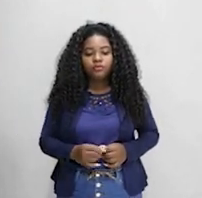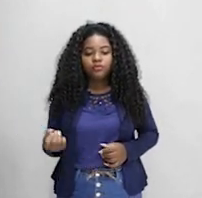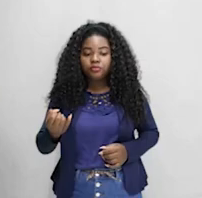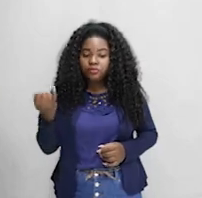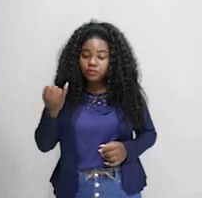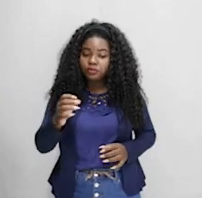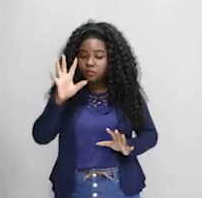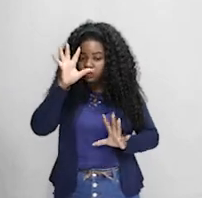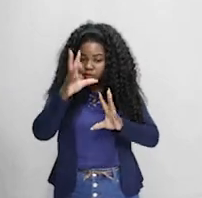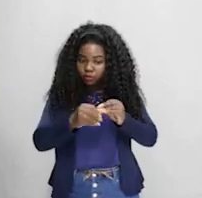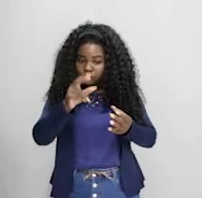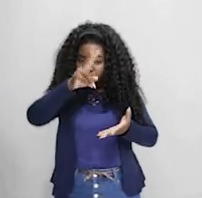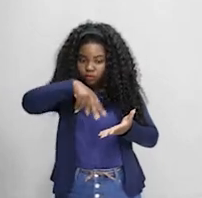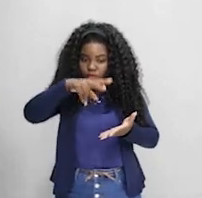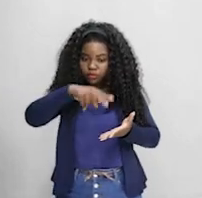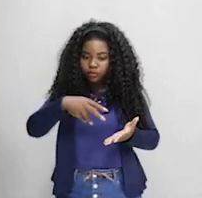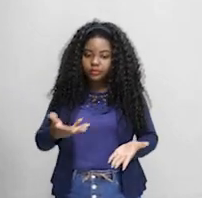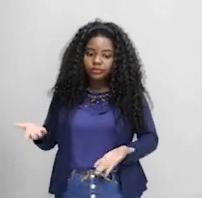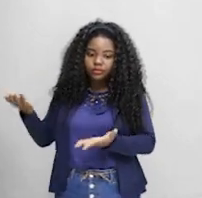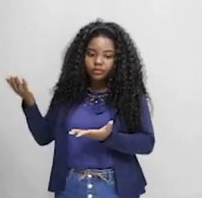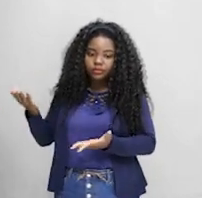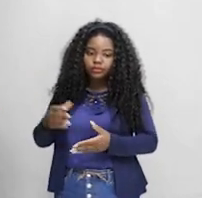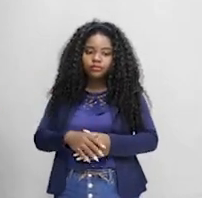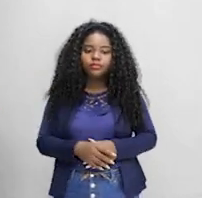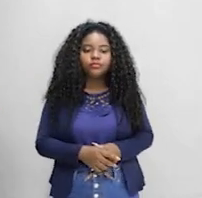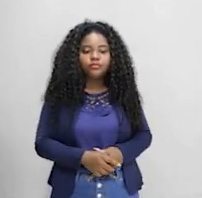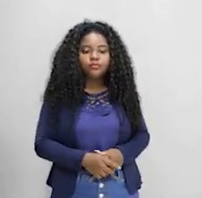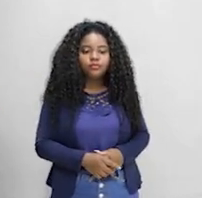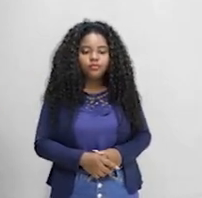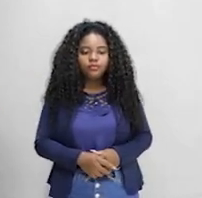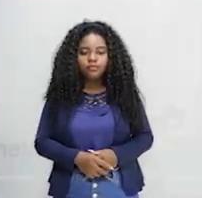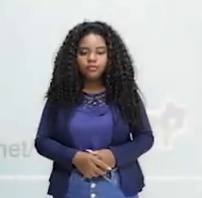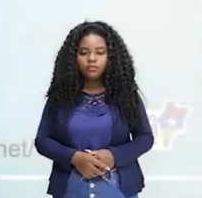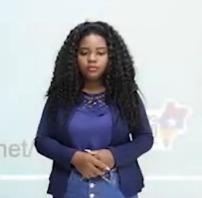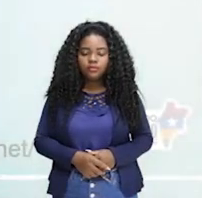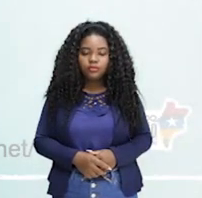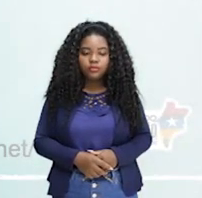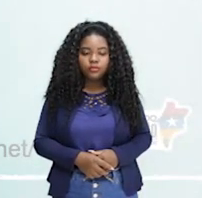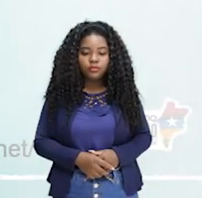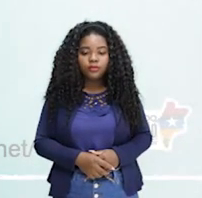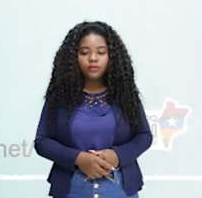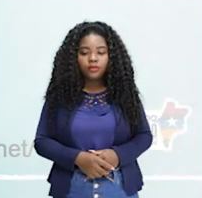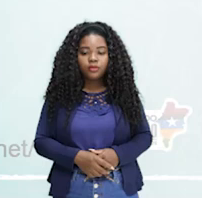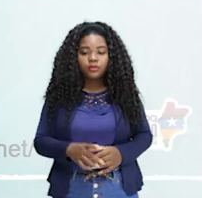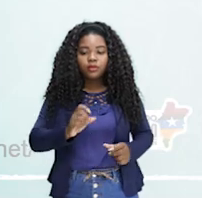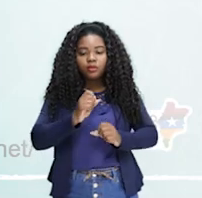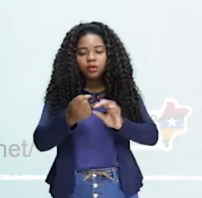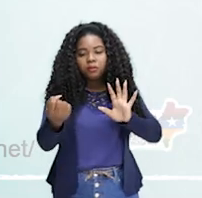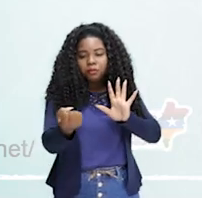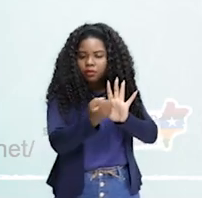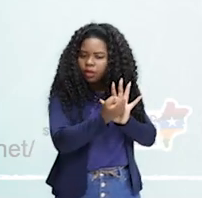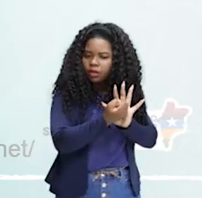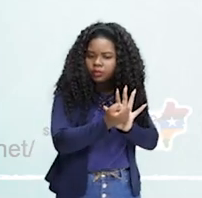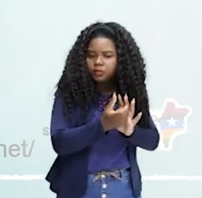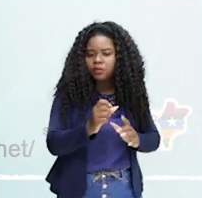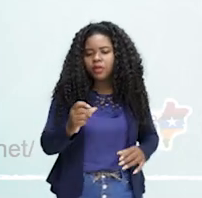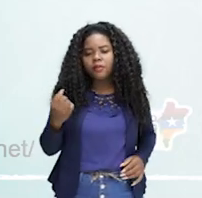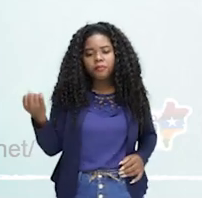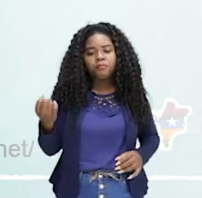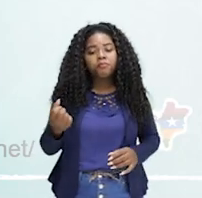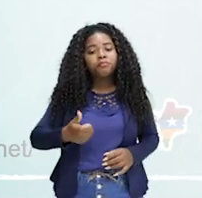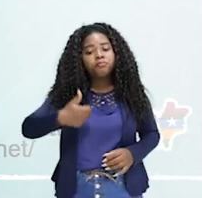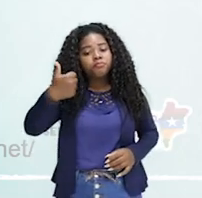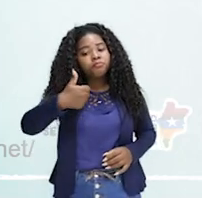vamos sintetizar aqui as principais ações delas, galera. Então, por exemplo, a Conferência de Estocolmo é considerada um marco, porque ela é a primeira grande